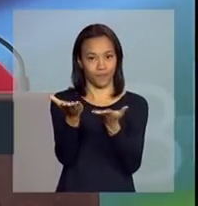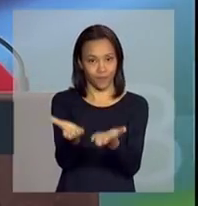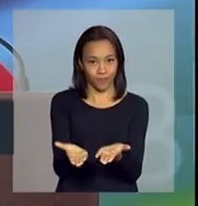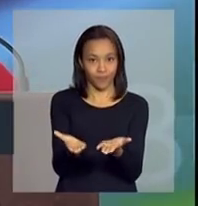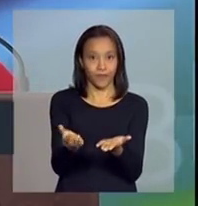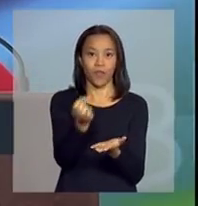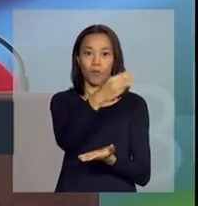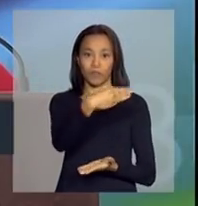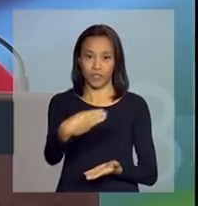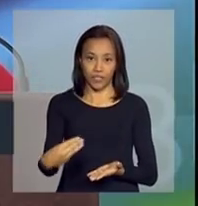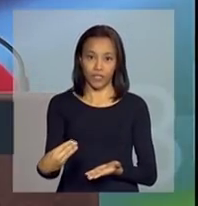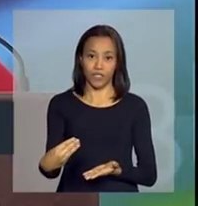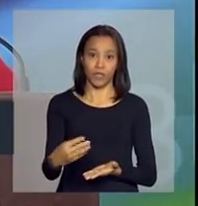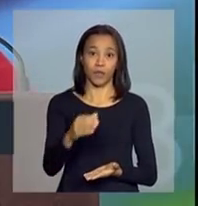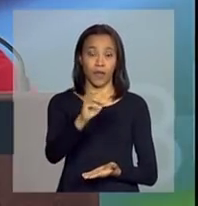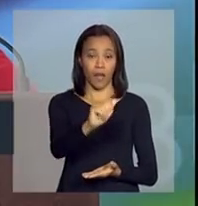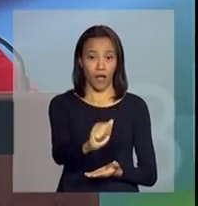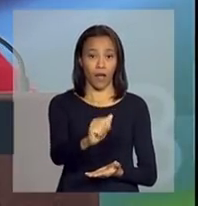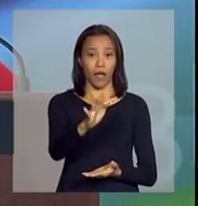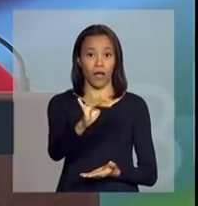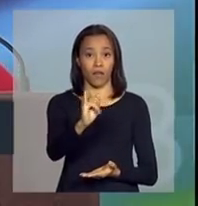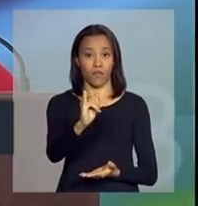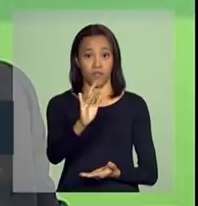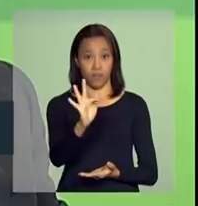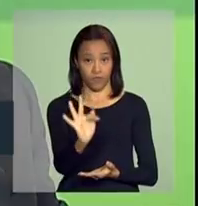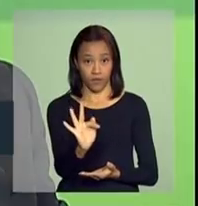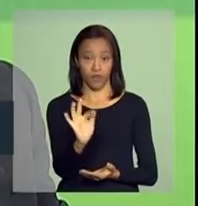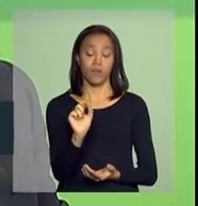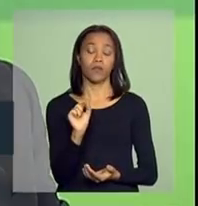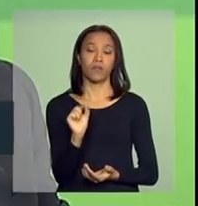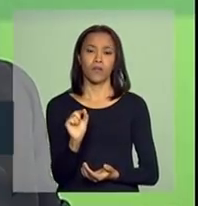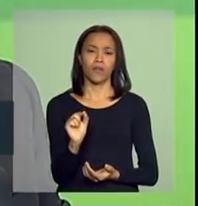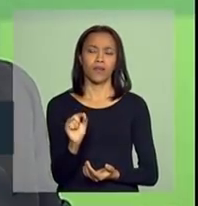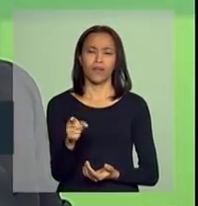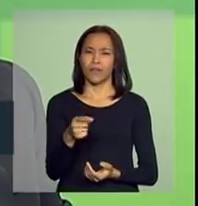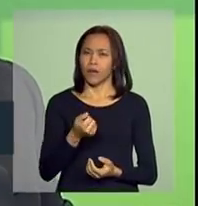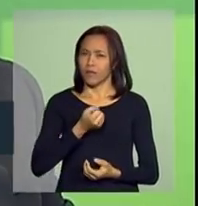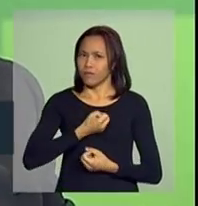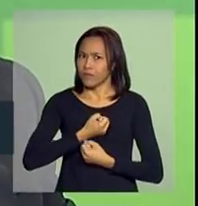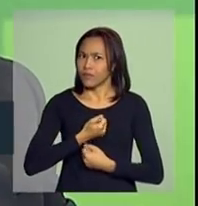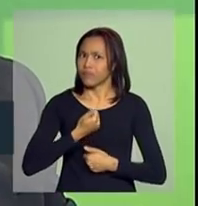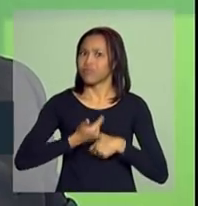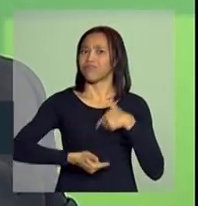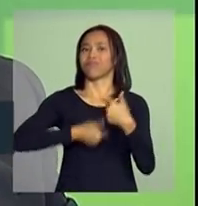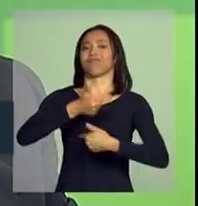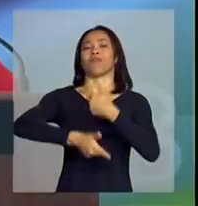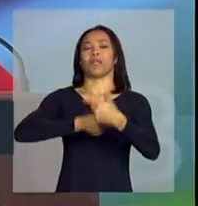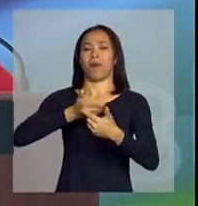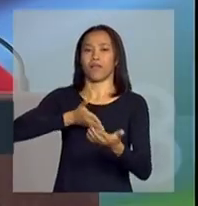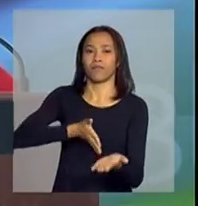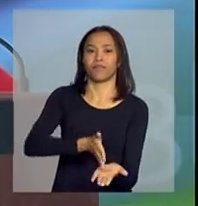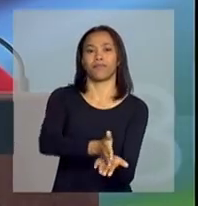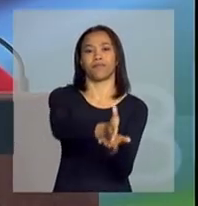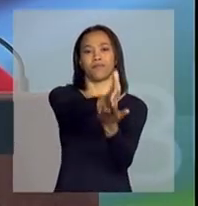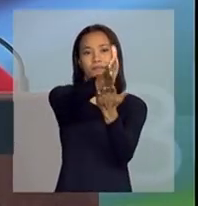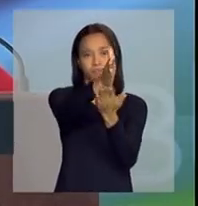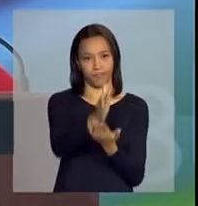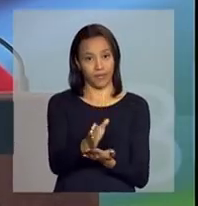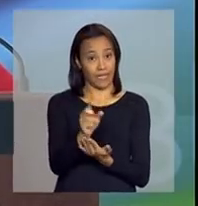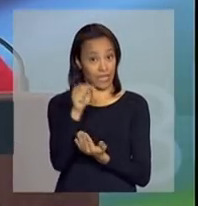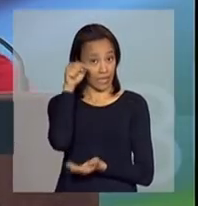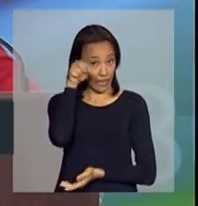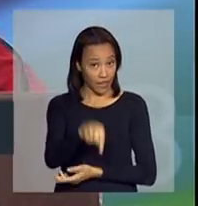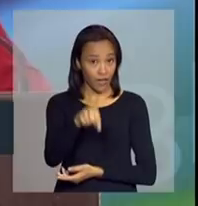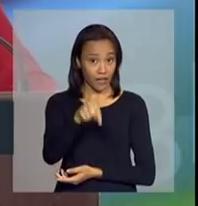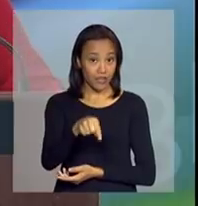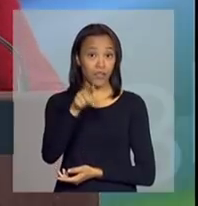Guilherme Afif Domingos um grande trabalho à frente dessa que é